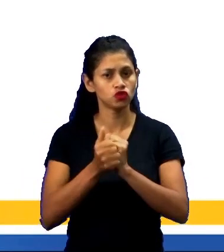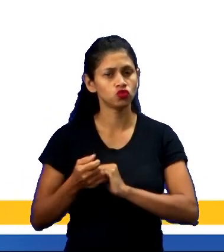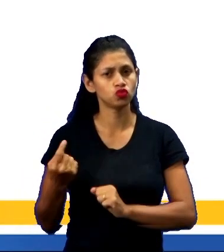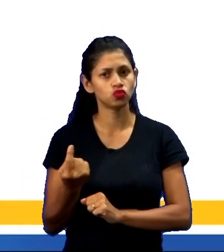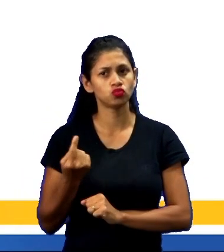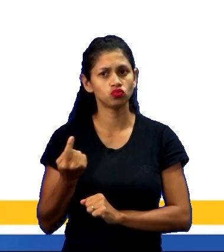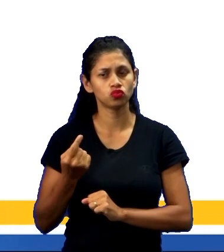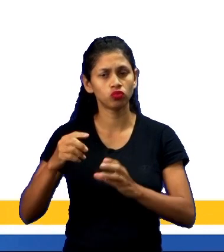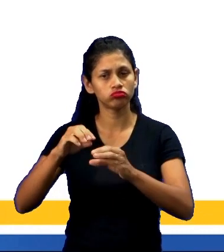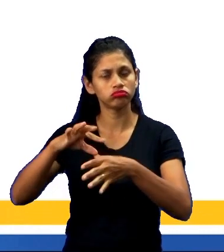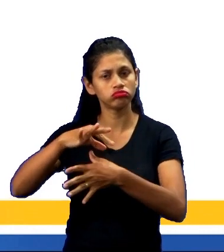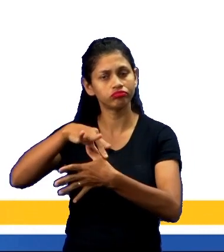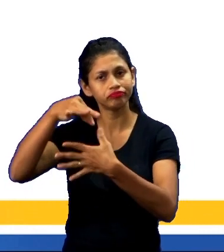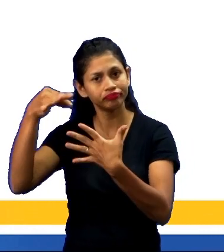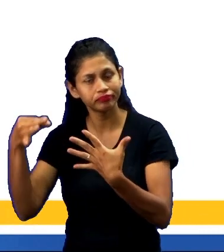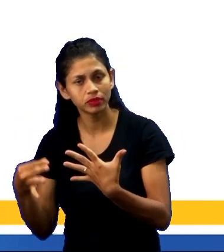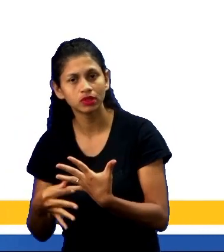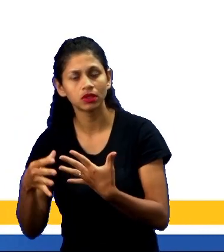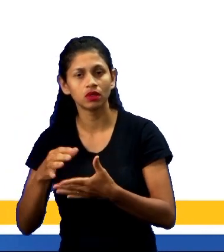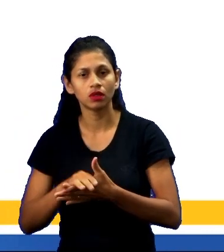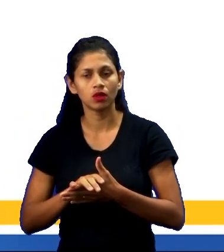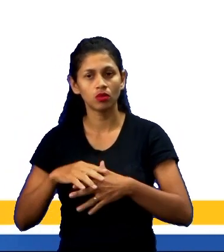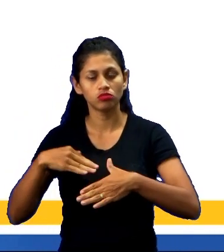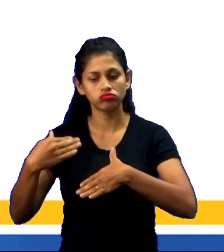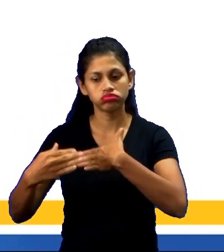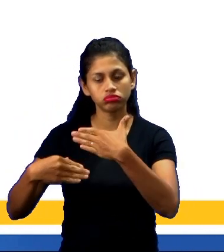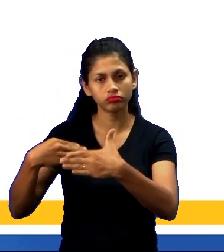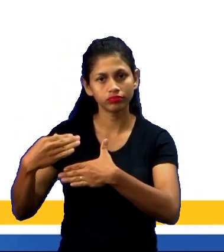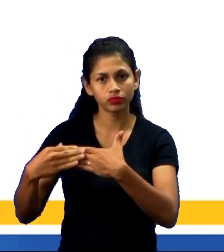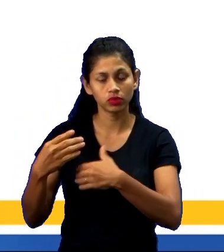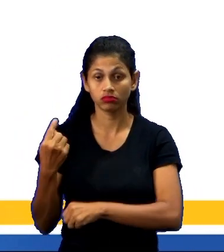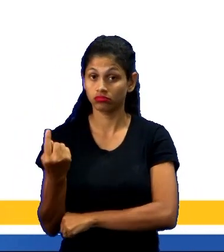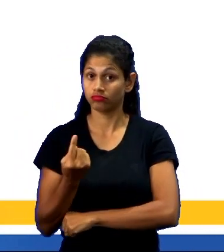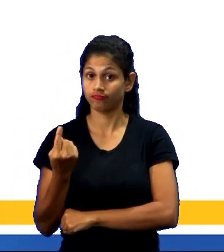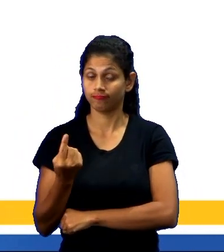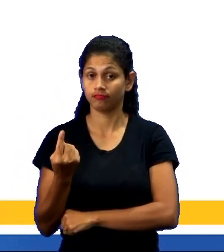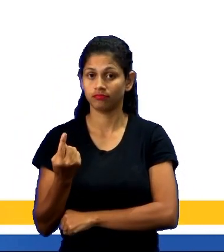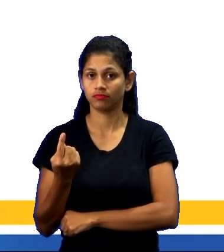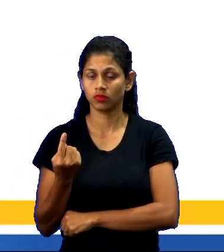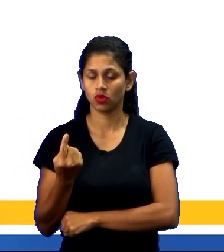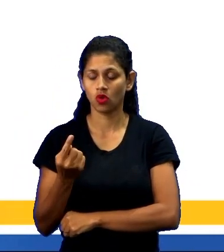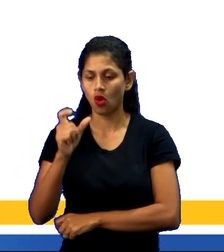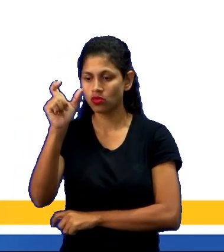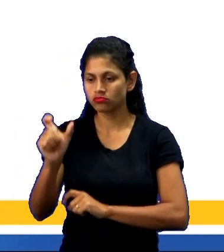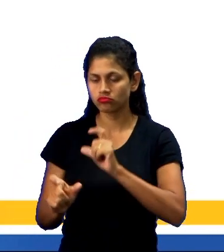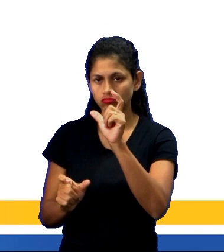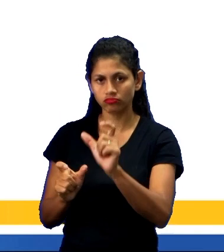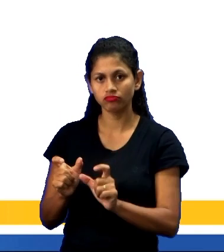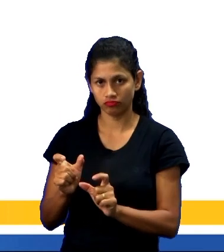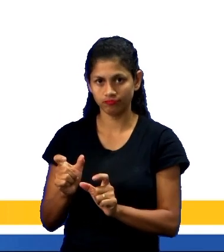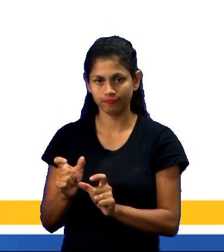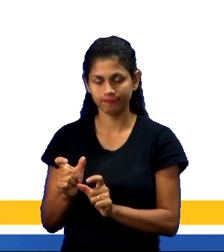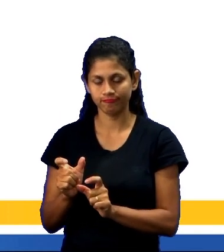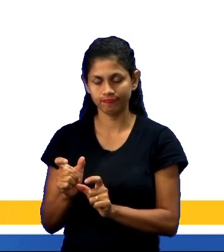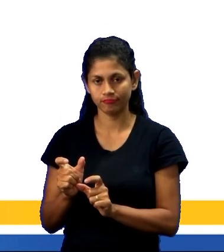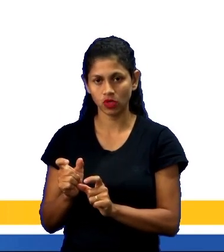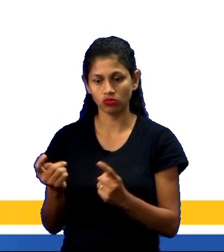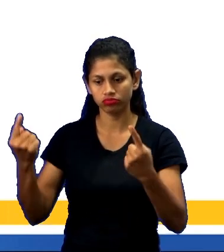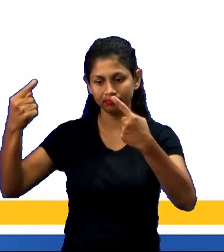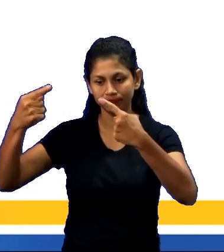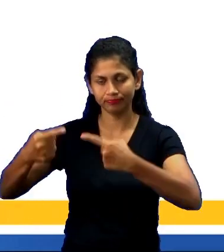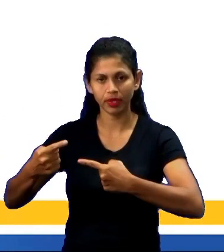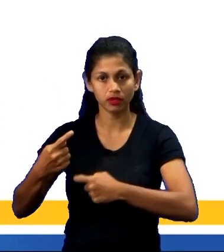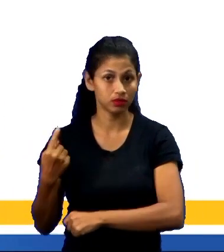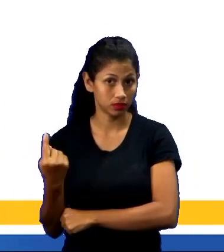são caracterizados essencialmente pelo desempenho individual. Isto é, o jogador compete individualmente com outros.